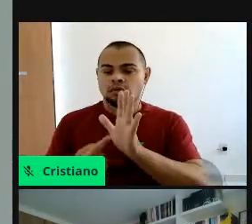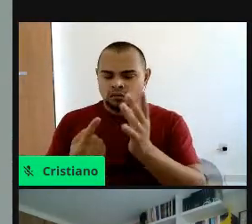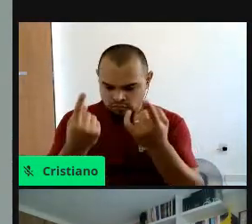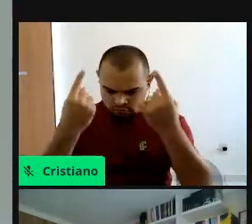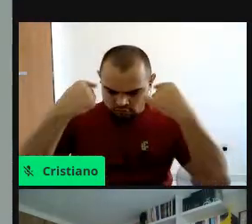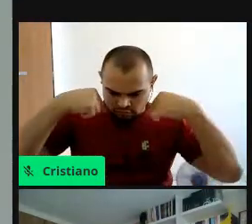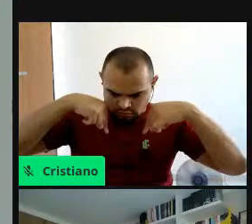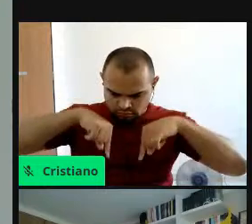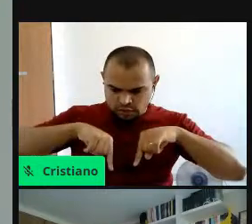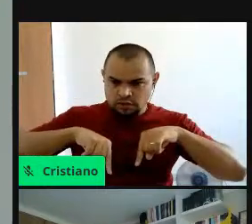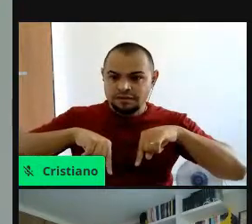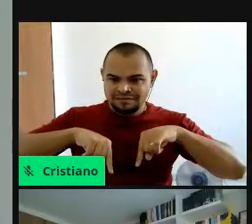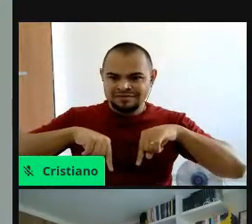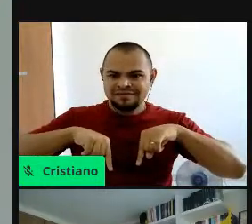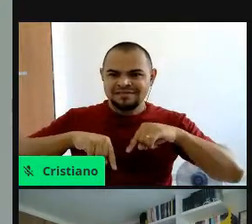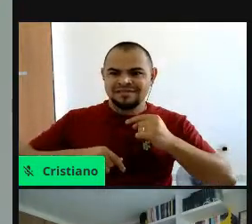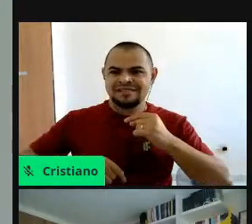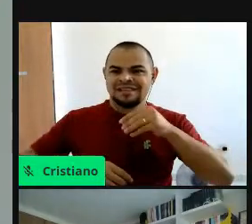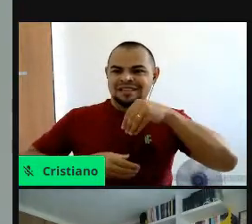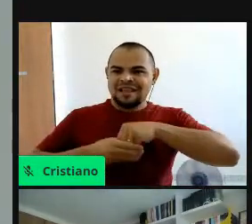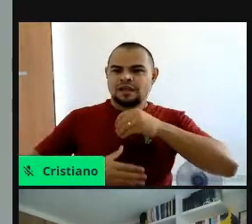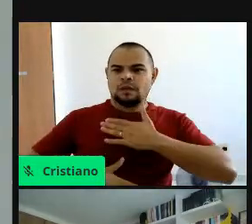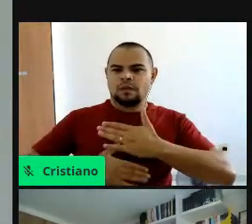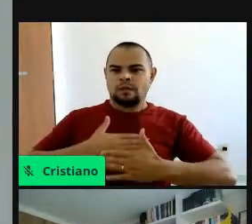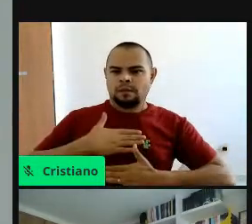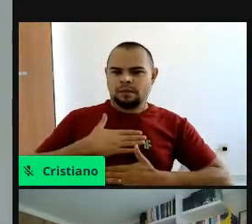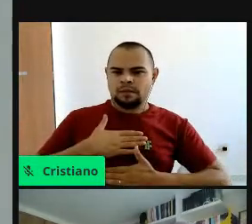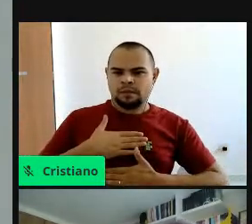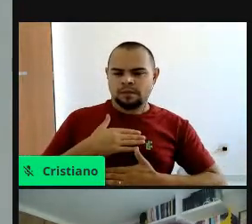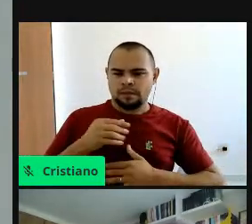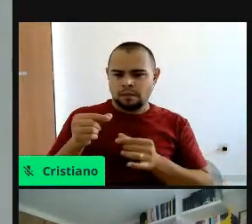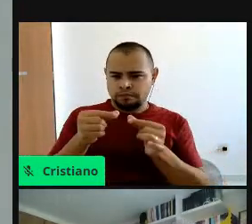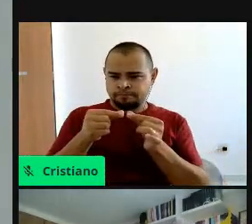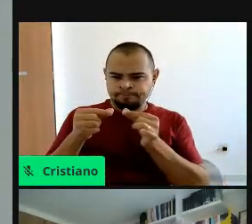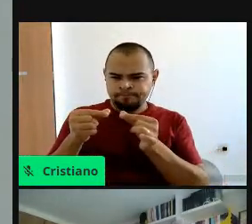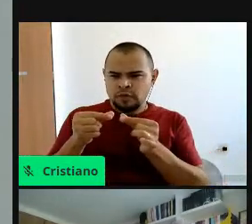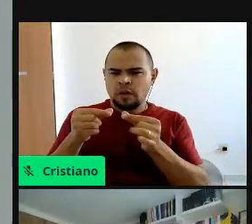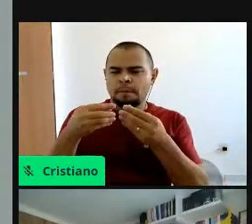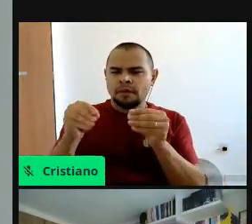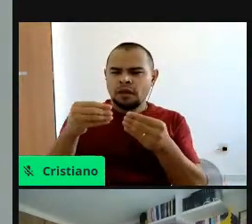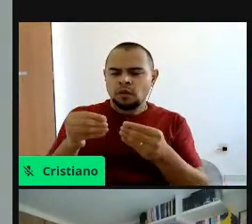microplásticos nos tecidos, não é? E isso é bem preocupante.